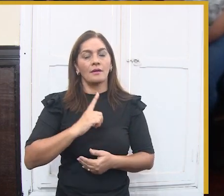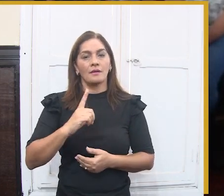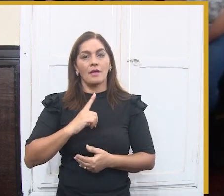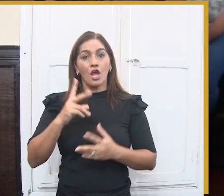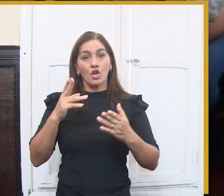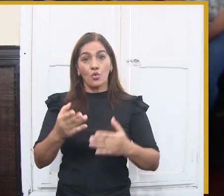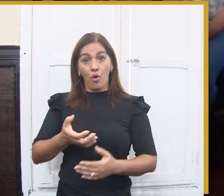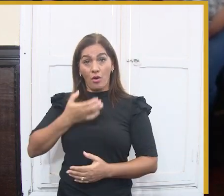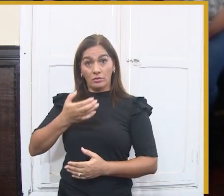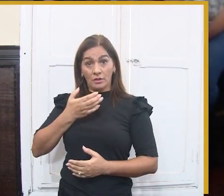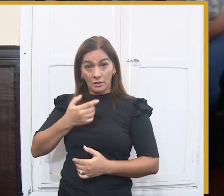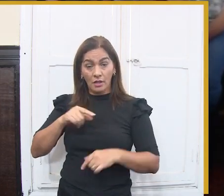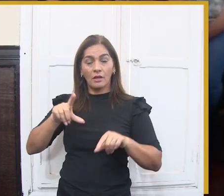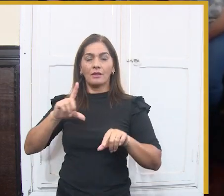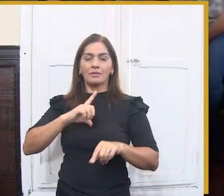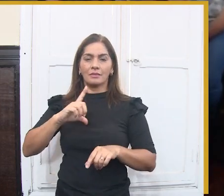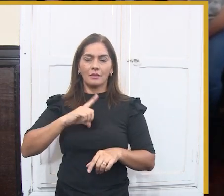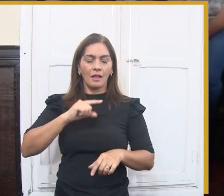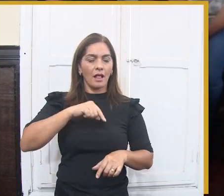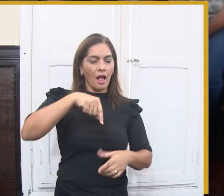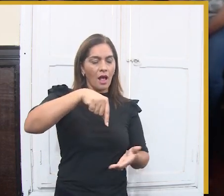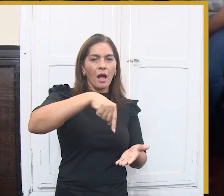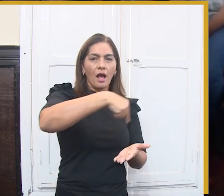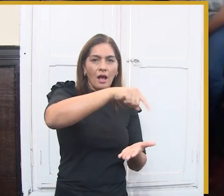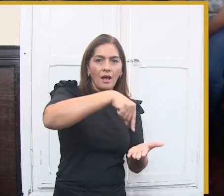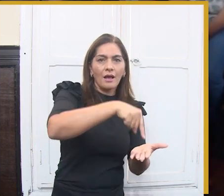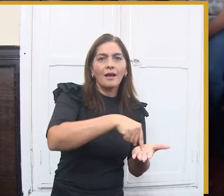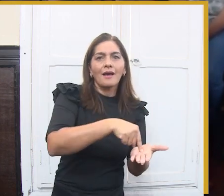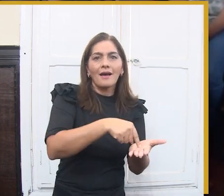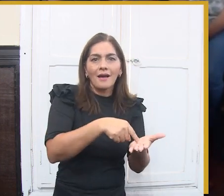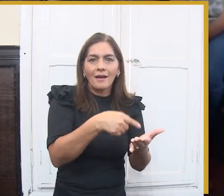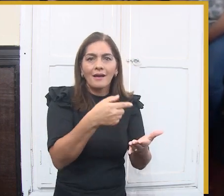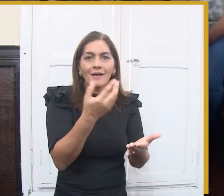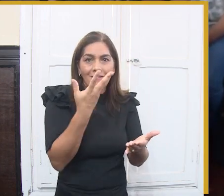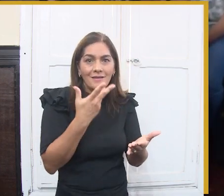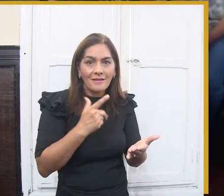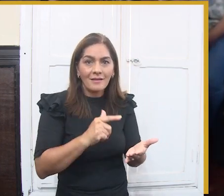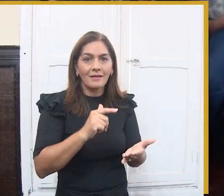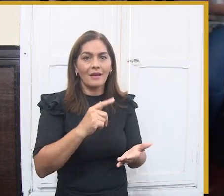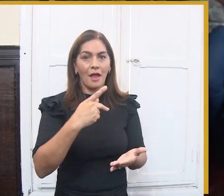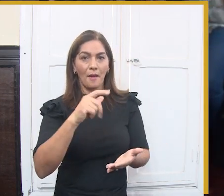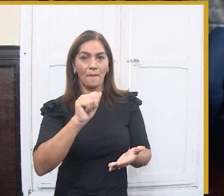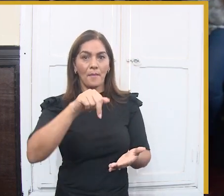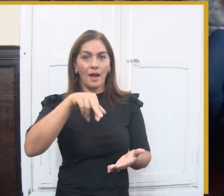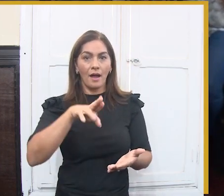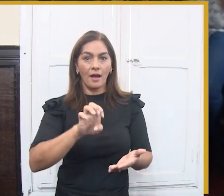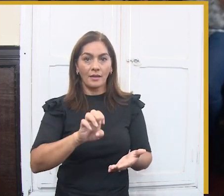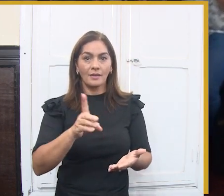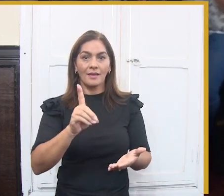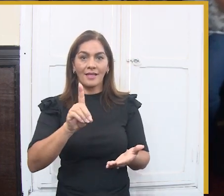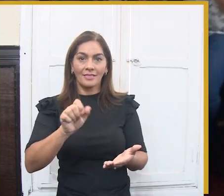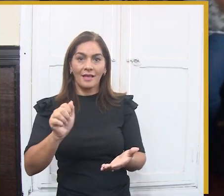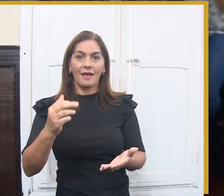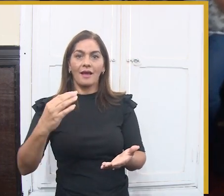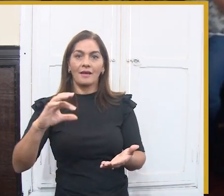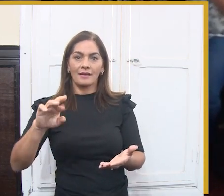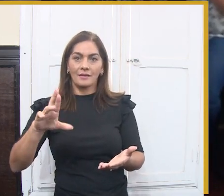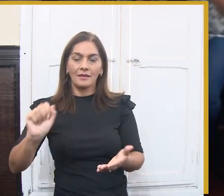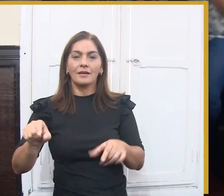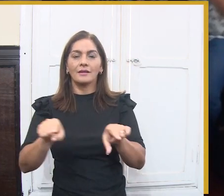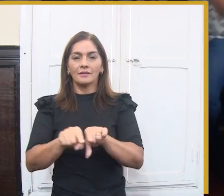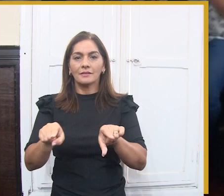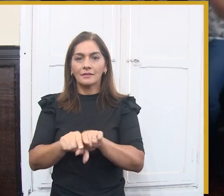a turma possa tirar foto e publicar nas redes sociais. Esse ano, nós também teremos, assim como tivemos no